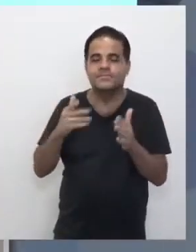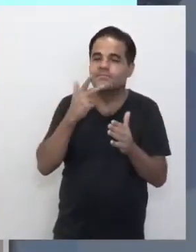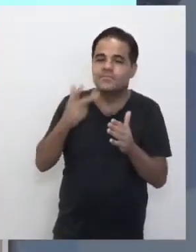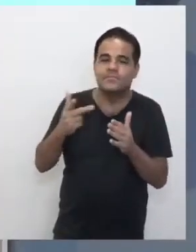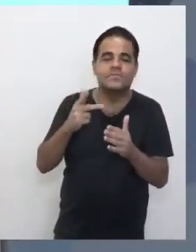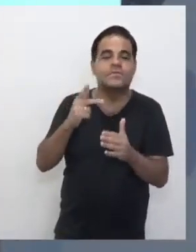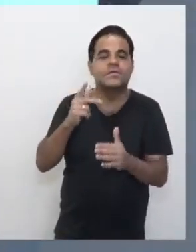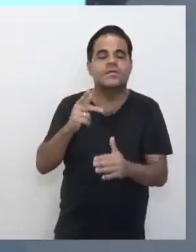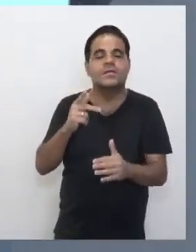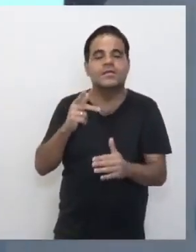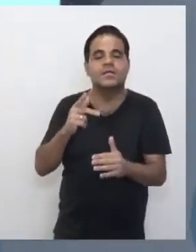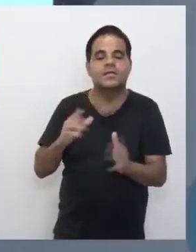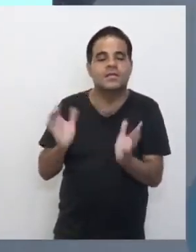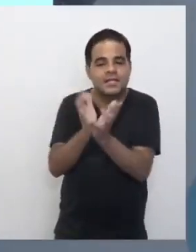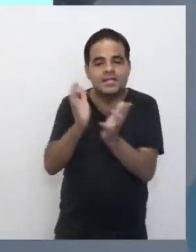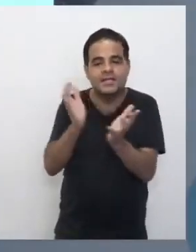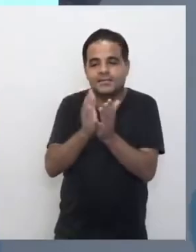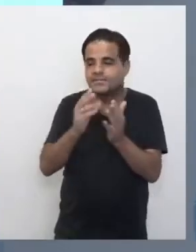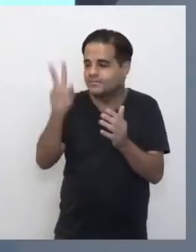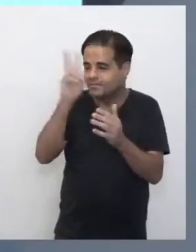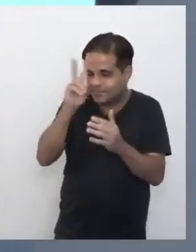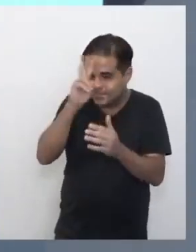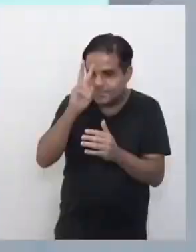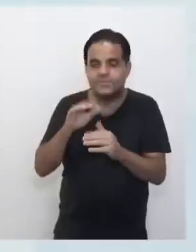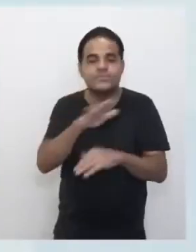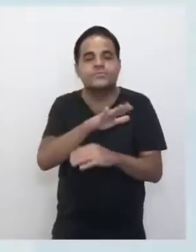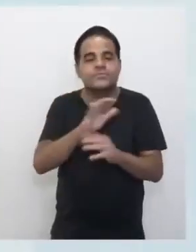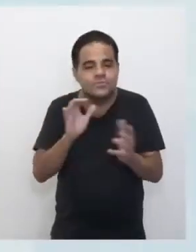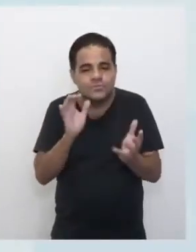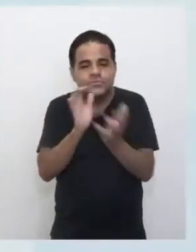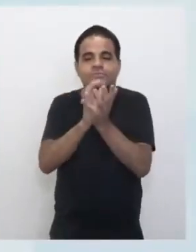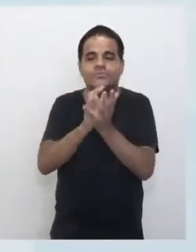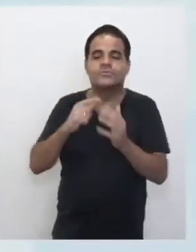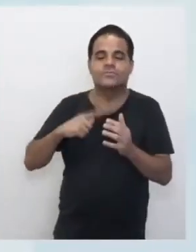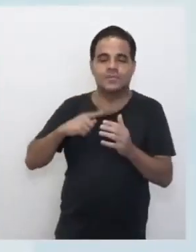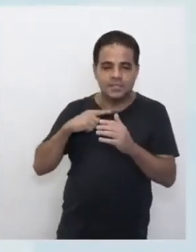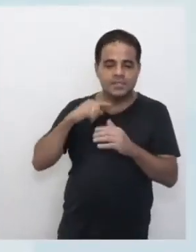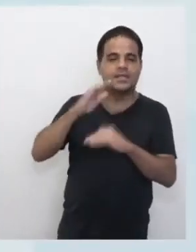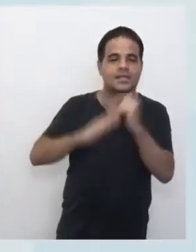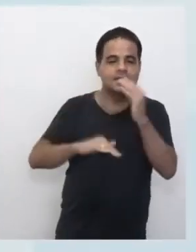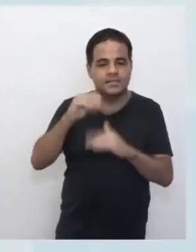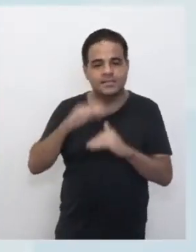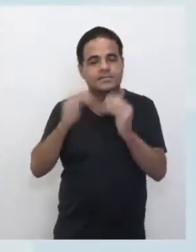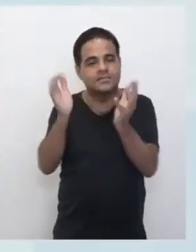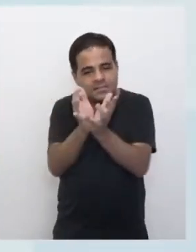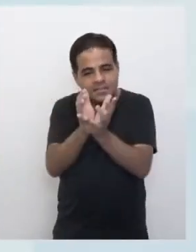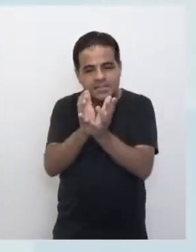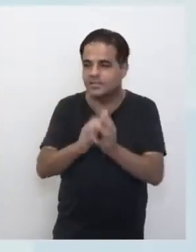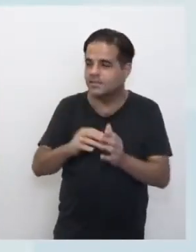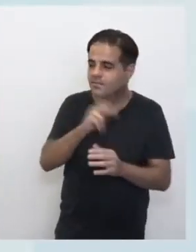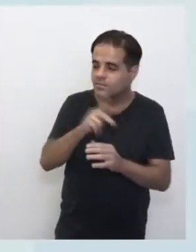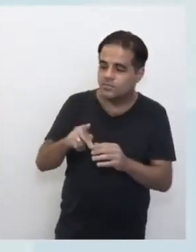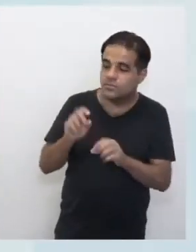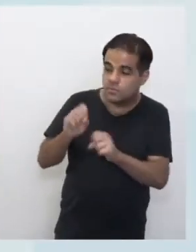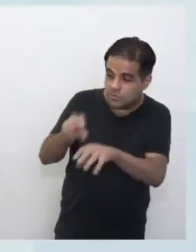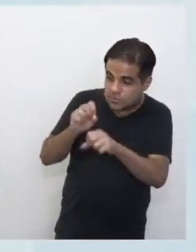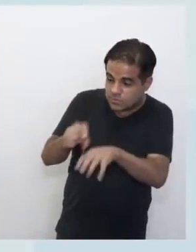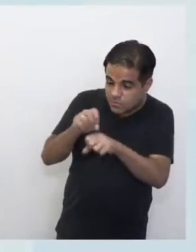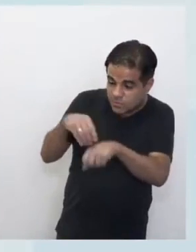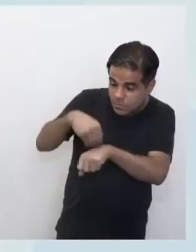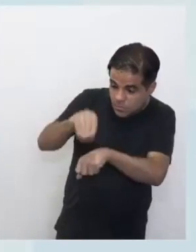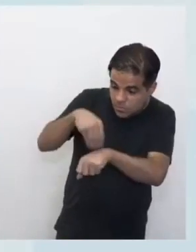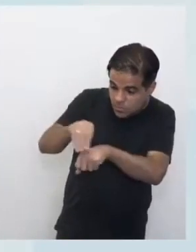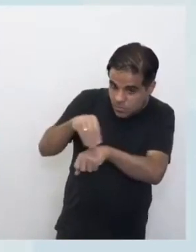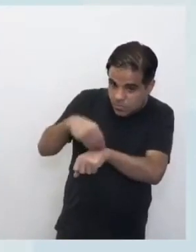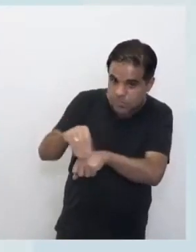gente entra aqui nas turmas, escolhe aqui a sua turma, e a gente vai ter aqui as tarefas. Então, professora que tá dando aula maravilhosa,